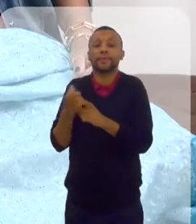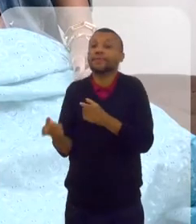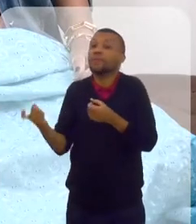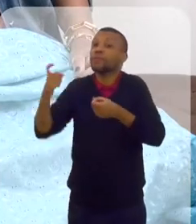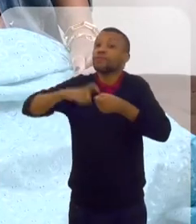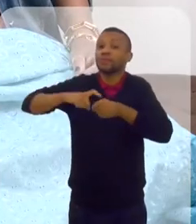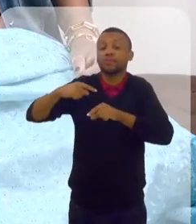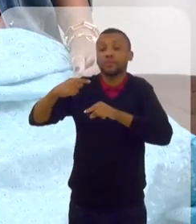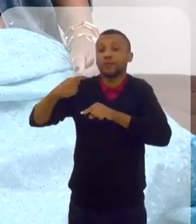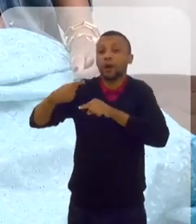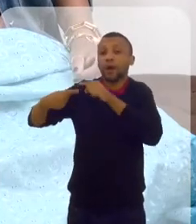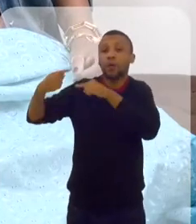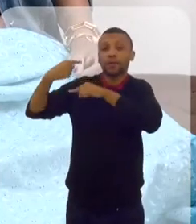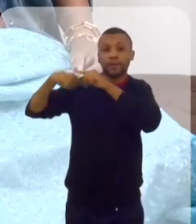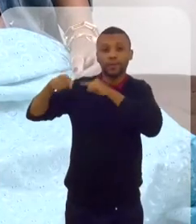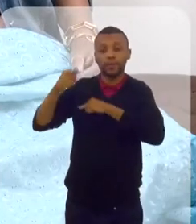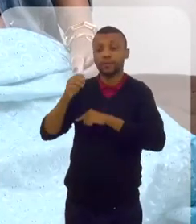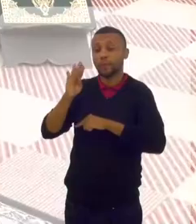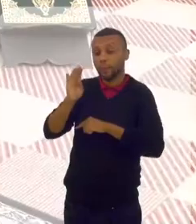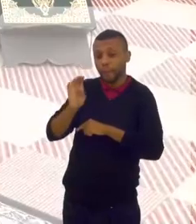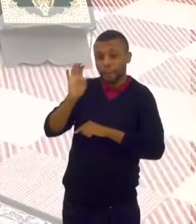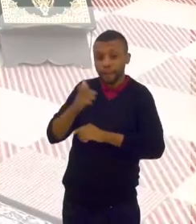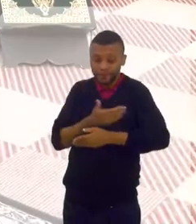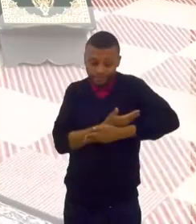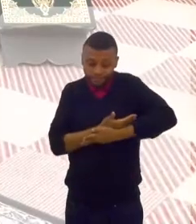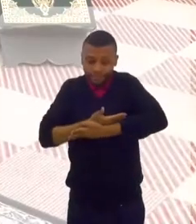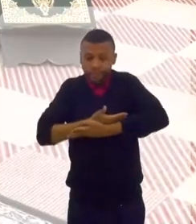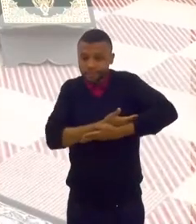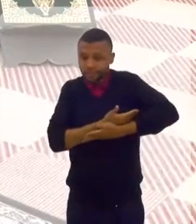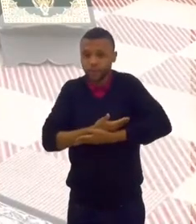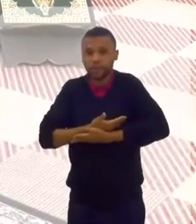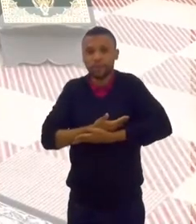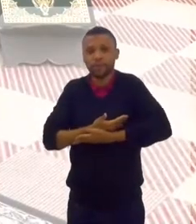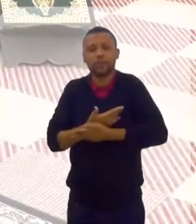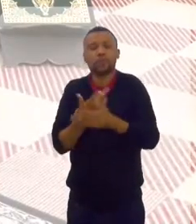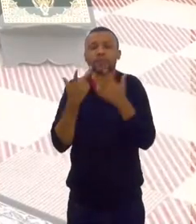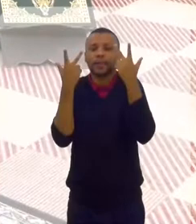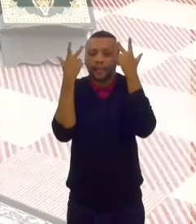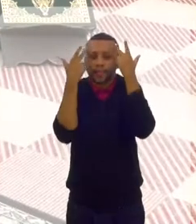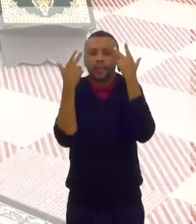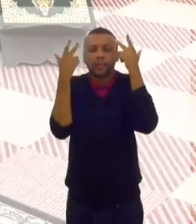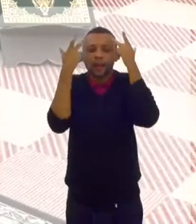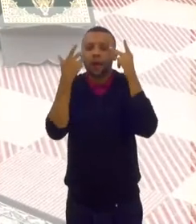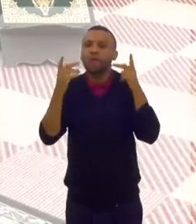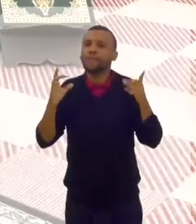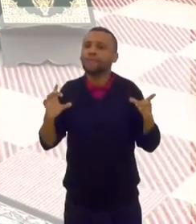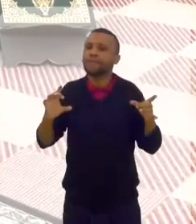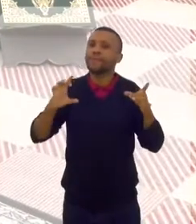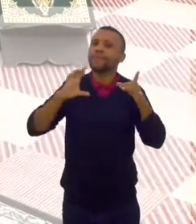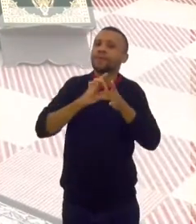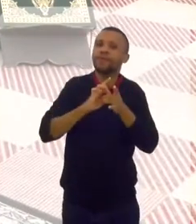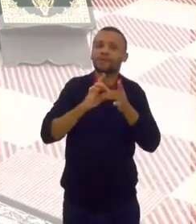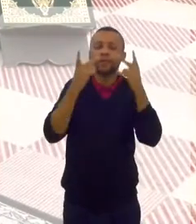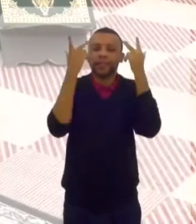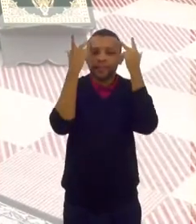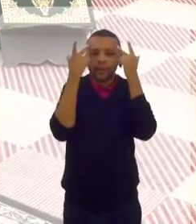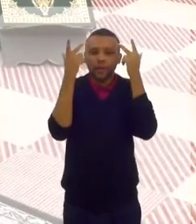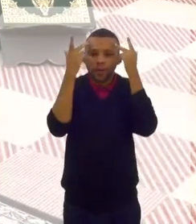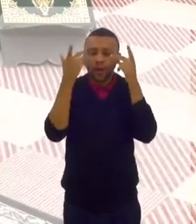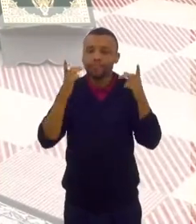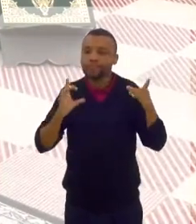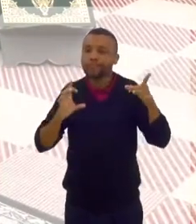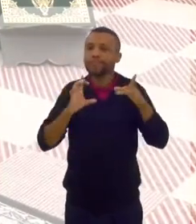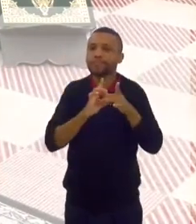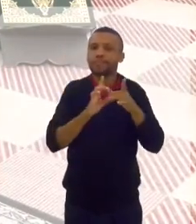origem que você tinha quando era bebê, né? É uma coisa natural, um vínculo natural com Deus.